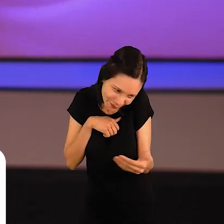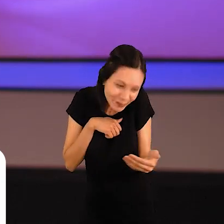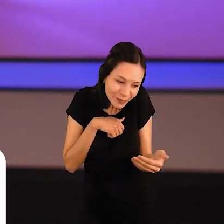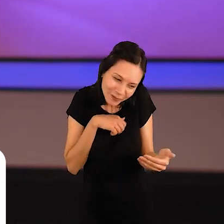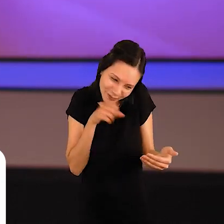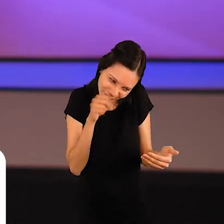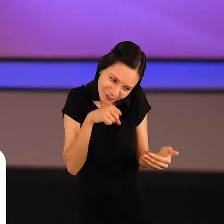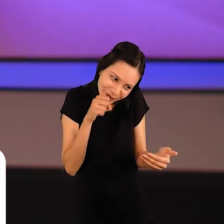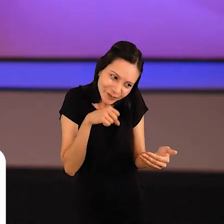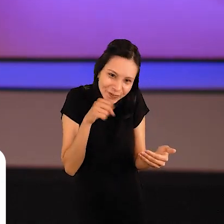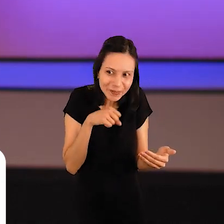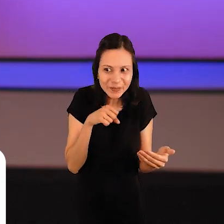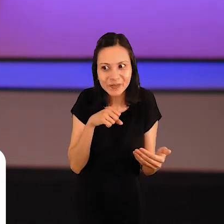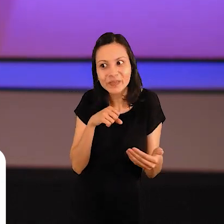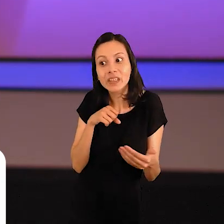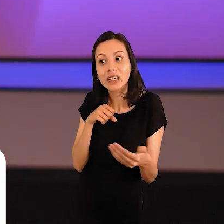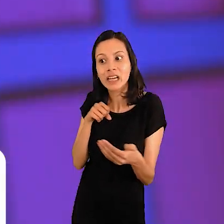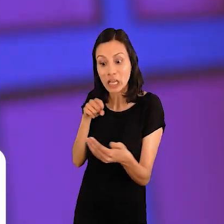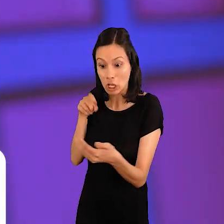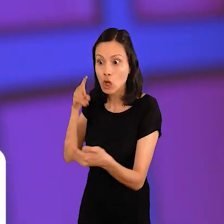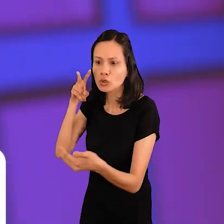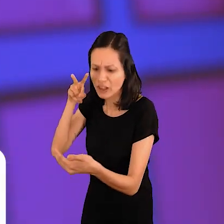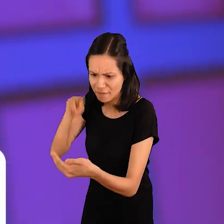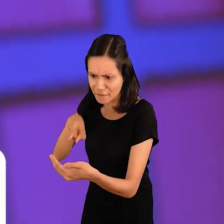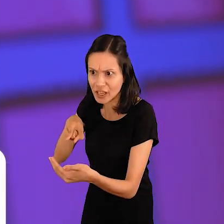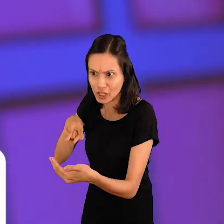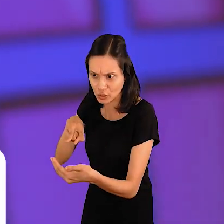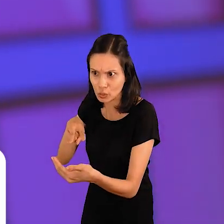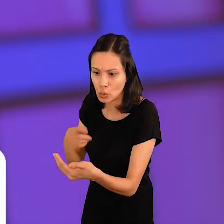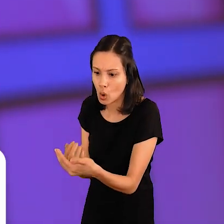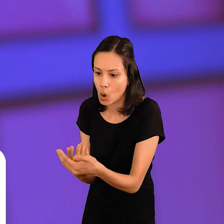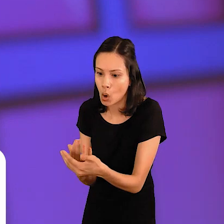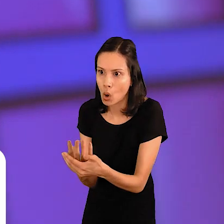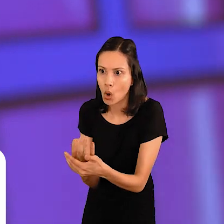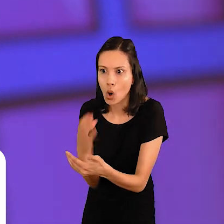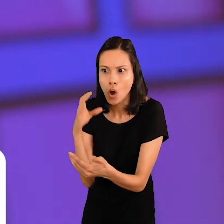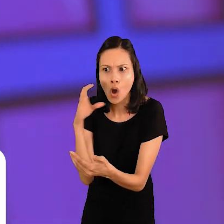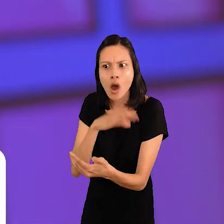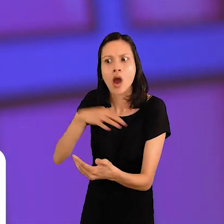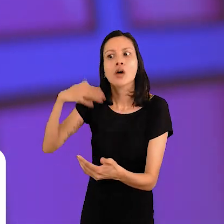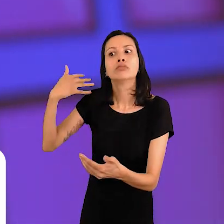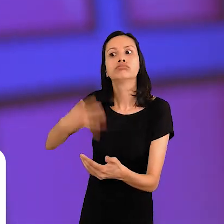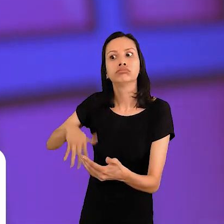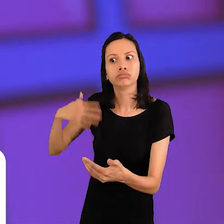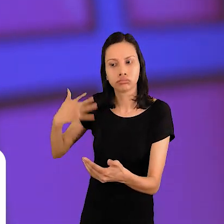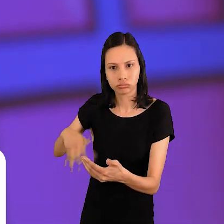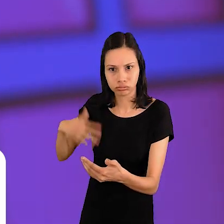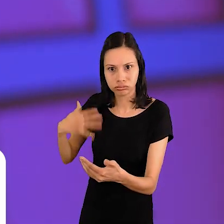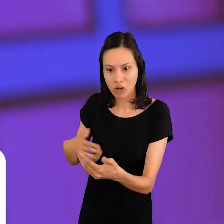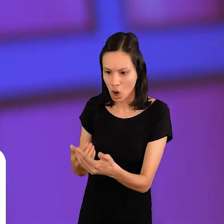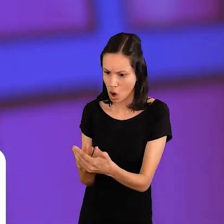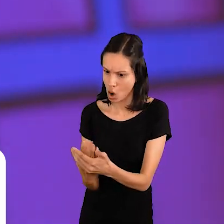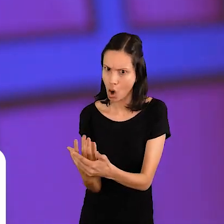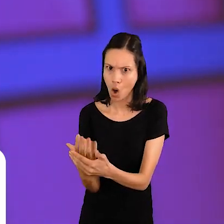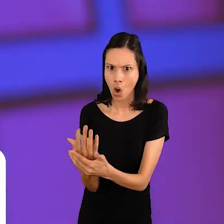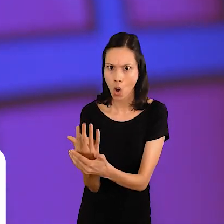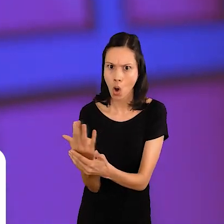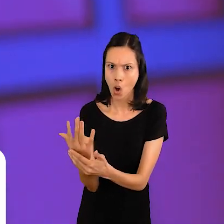Princesa, está vendo aqui como está quente este mingau? Veja a fumaça, princesinha!